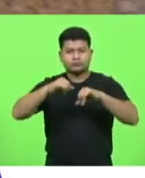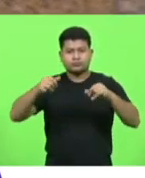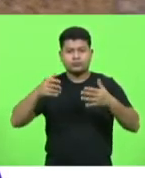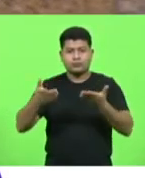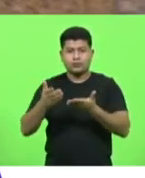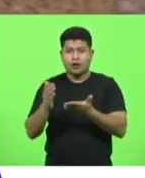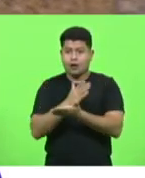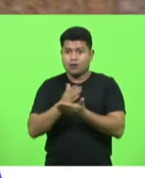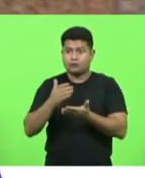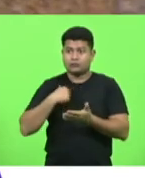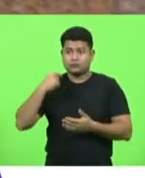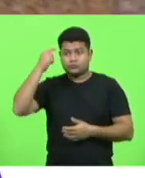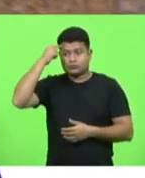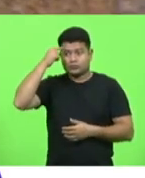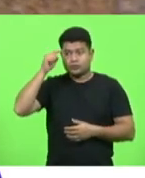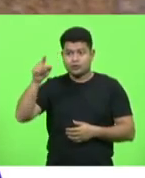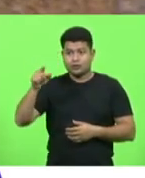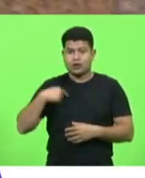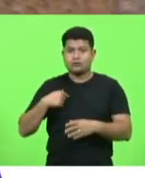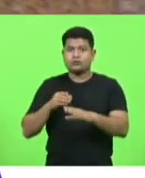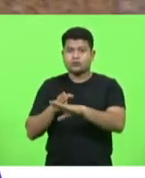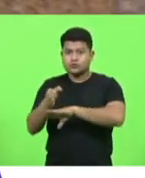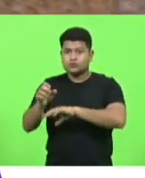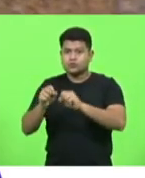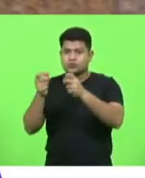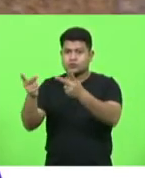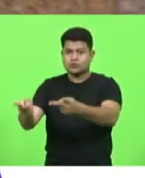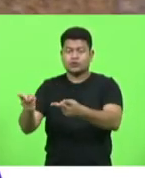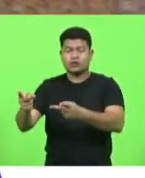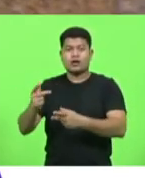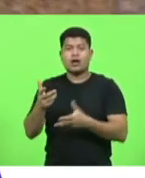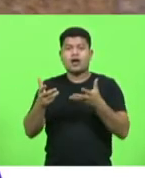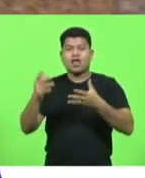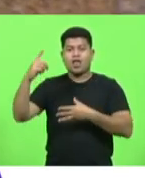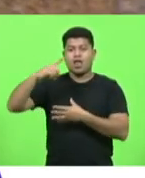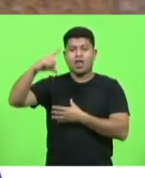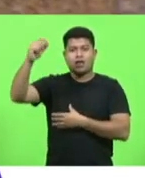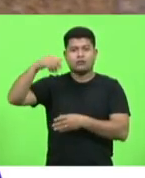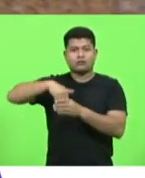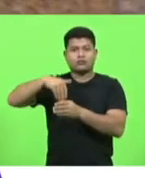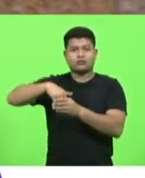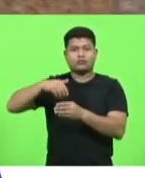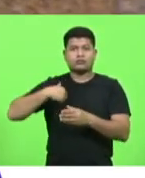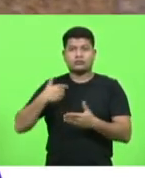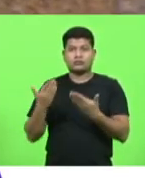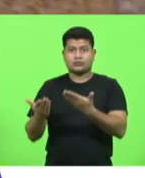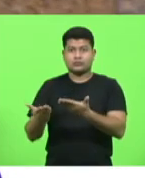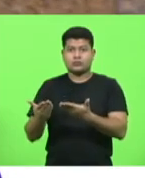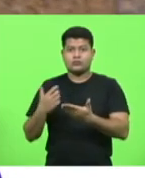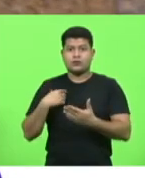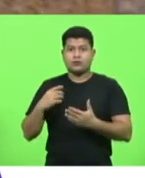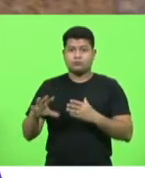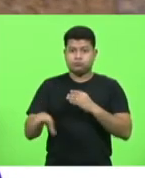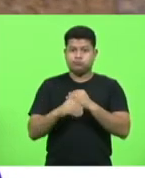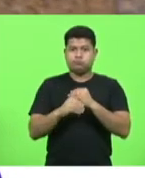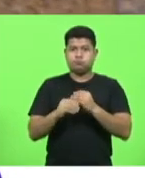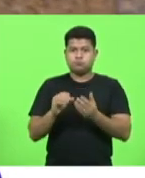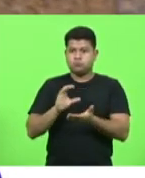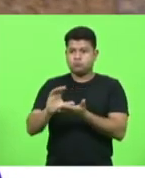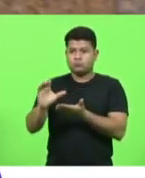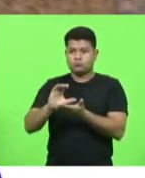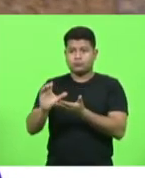garimpar votos em São Francisco do Sul que esse ano quando for dispensar as suas emendas que olhem para lá também